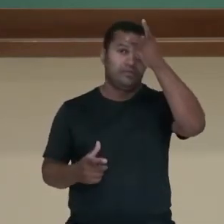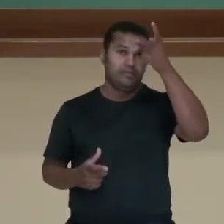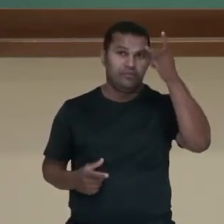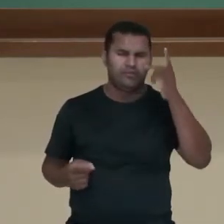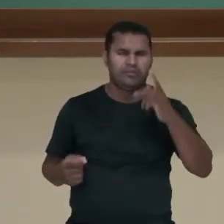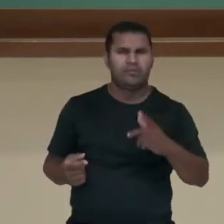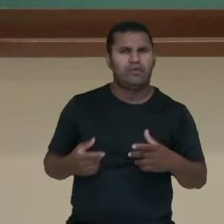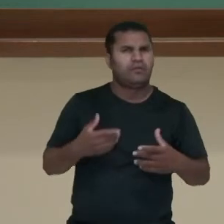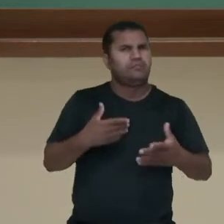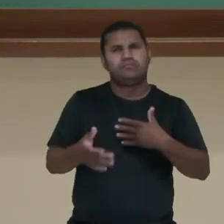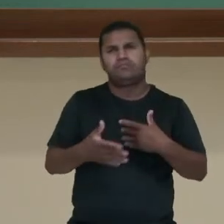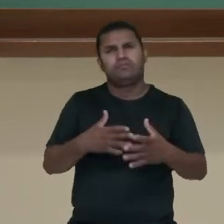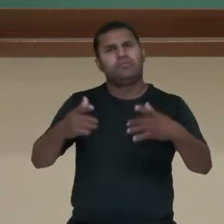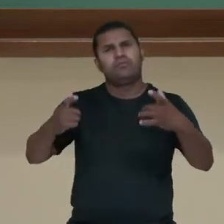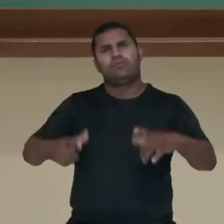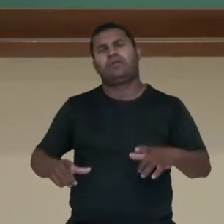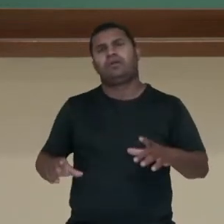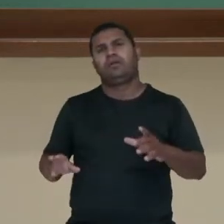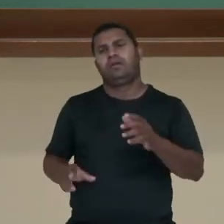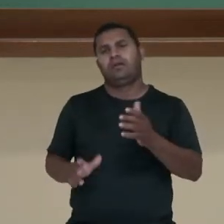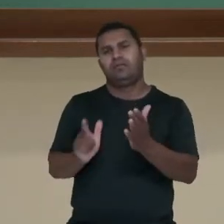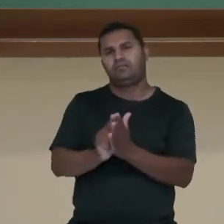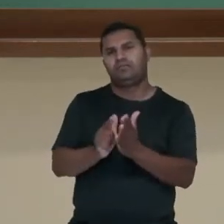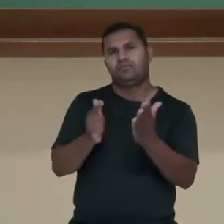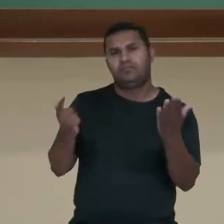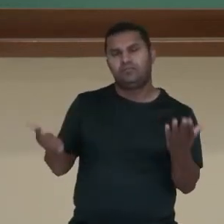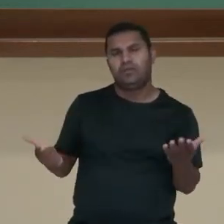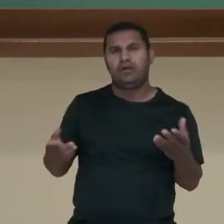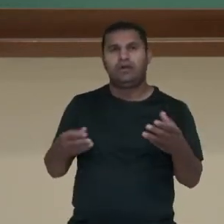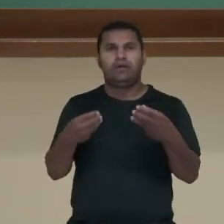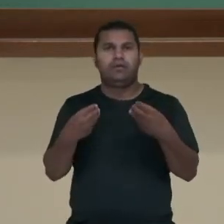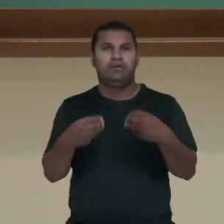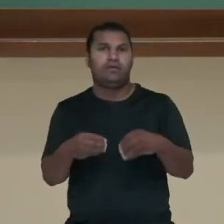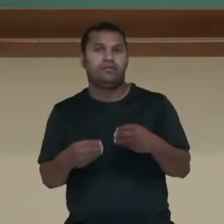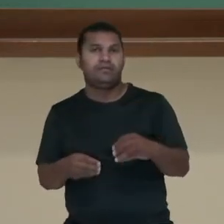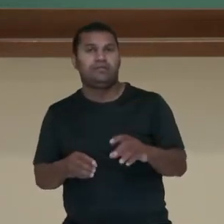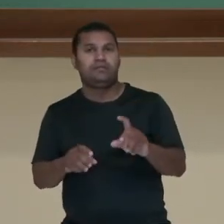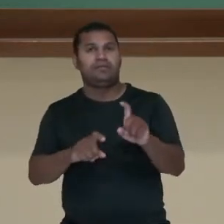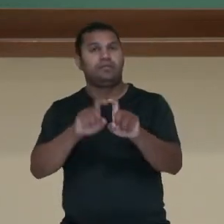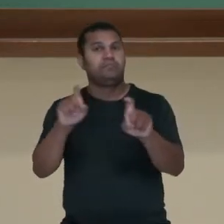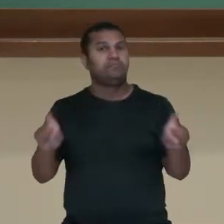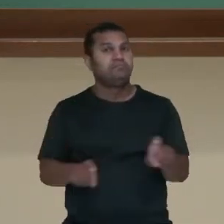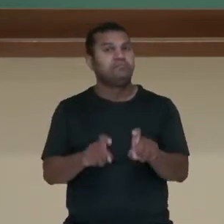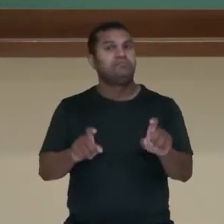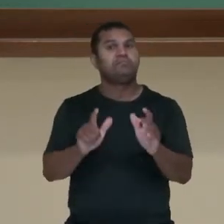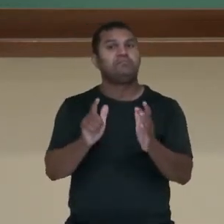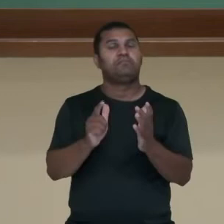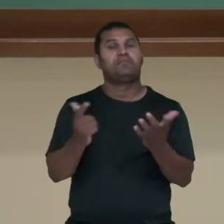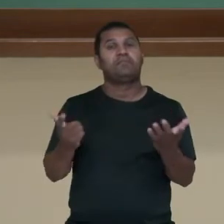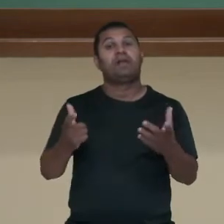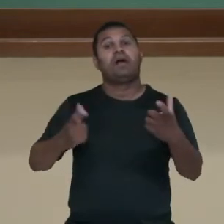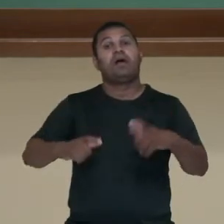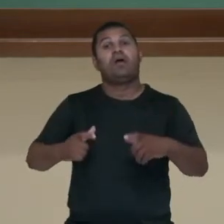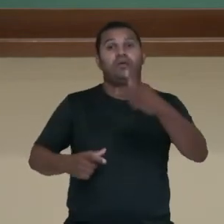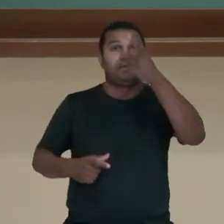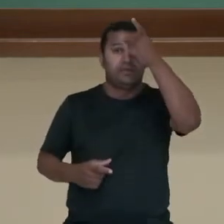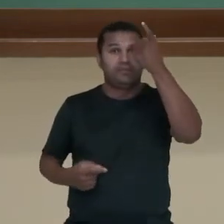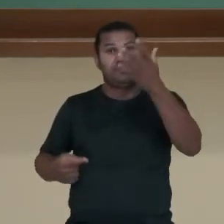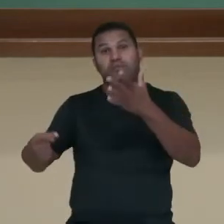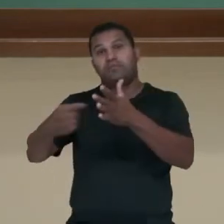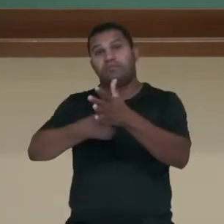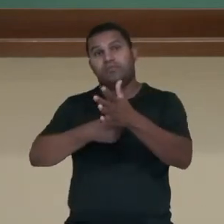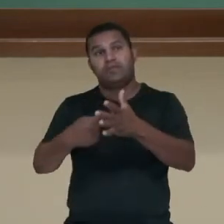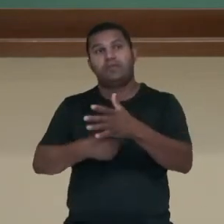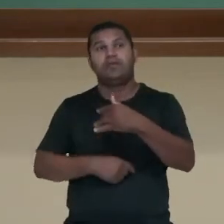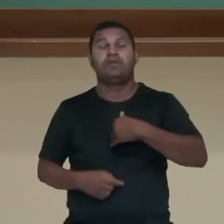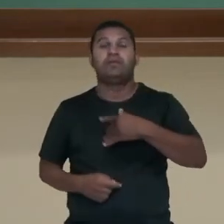blog, um portal ou mesmo um canal de TV. E aí ela já tem o direcionamento da